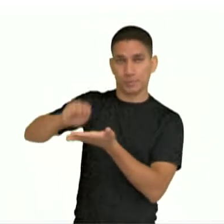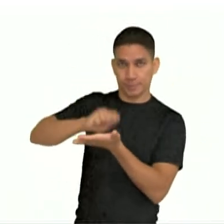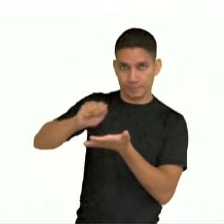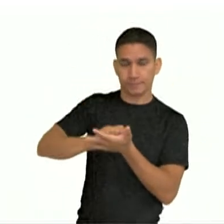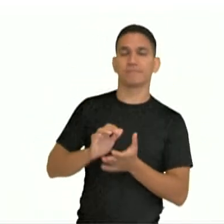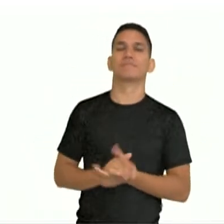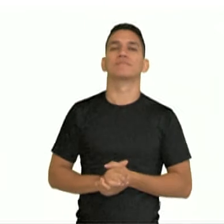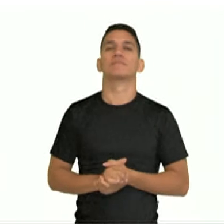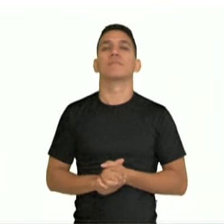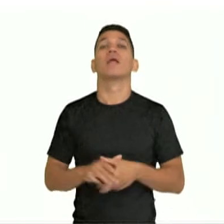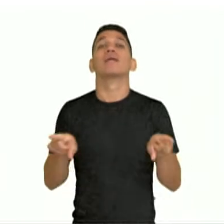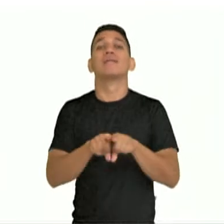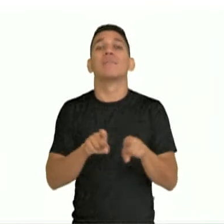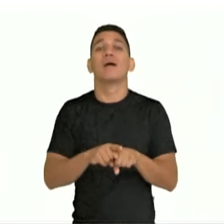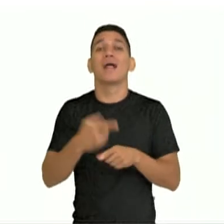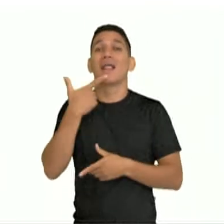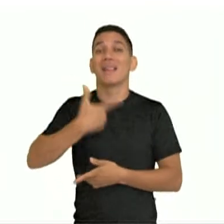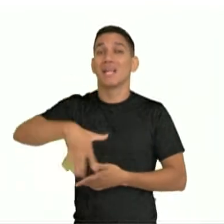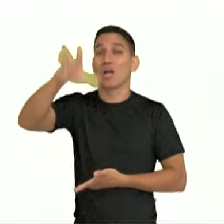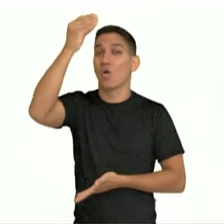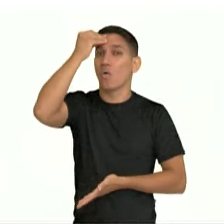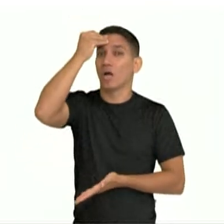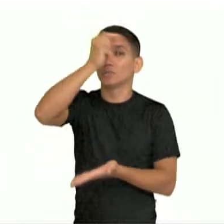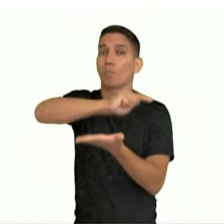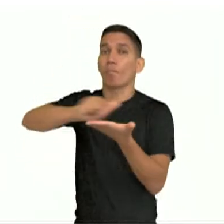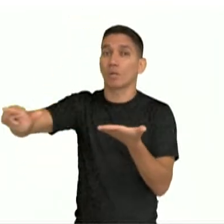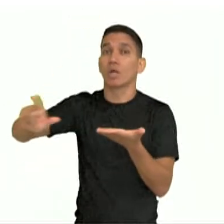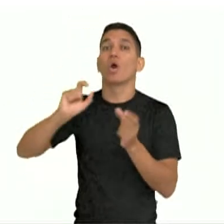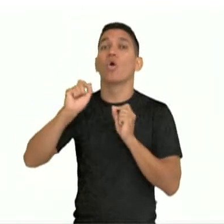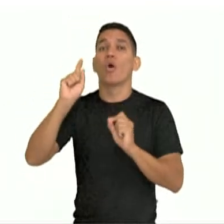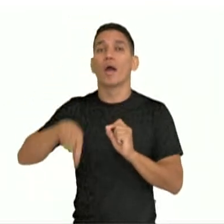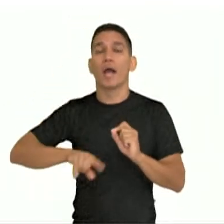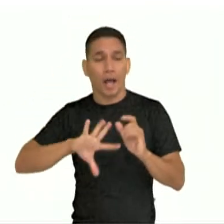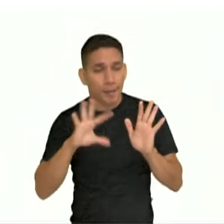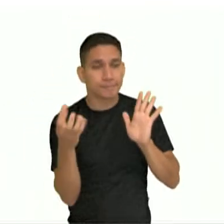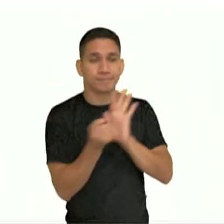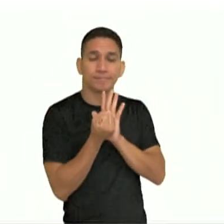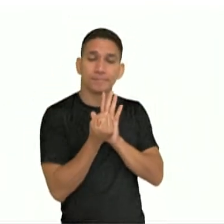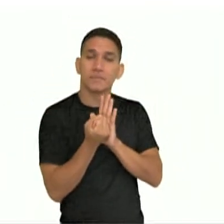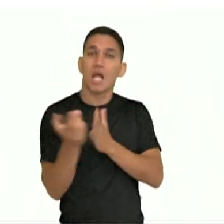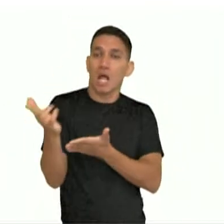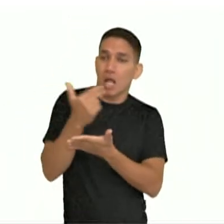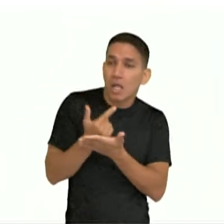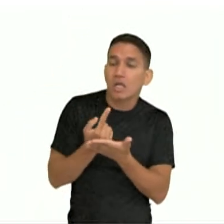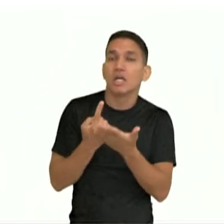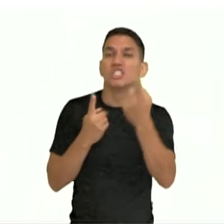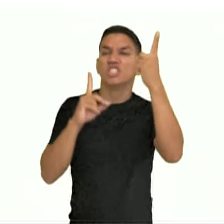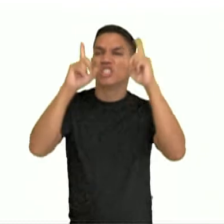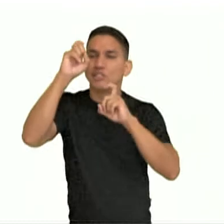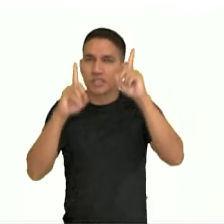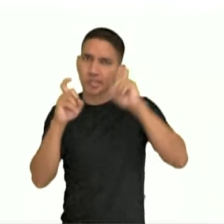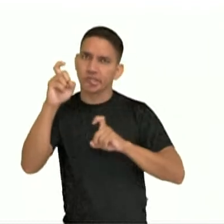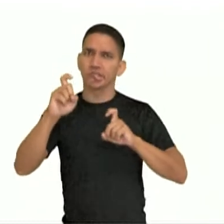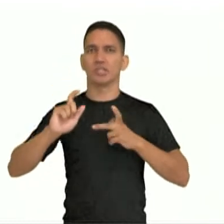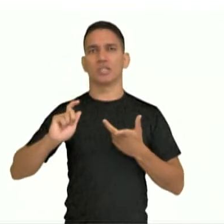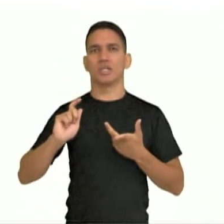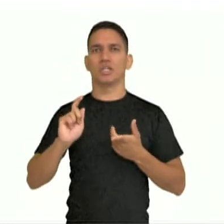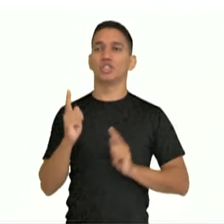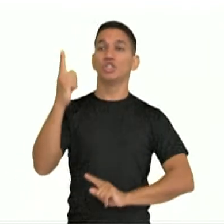linguagem não verbal, sinais, gestos, a expressão facial,